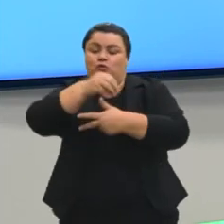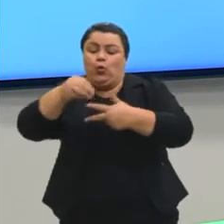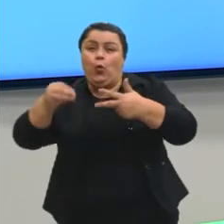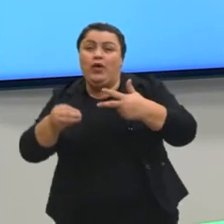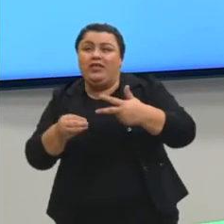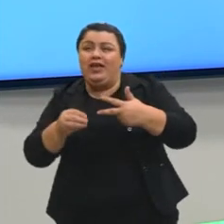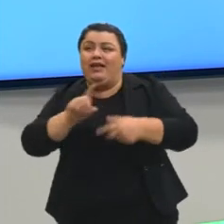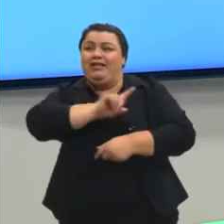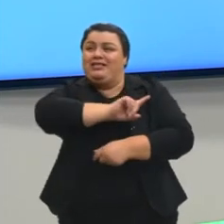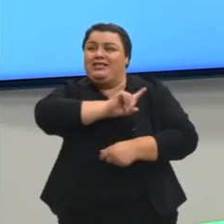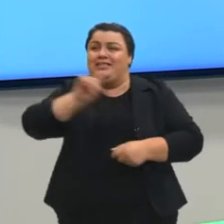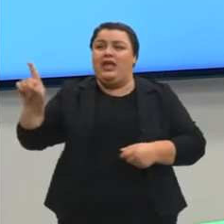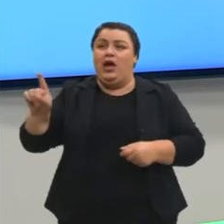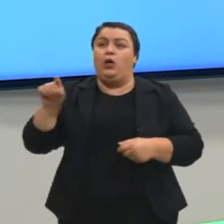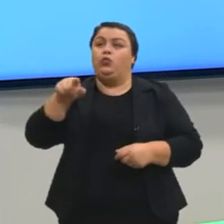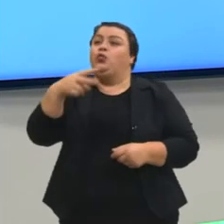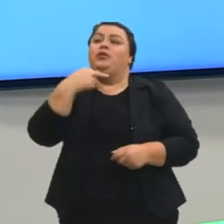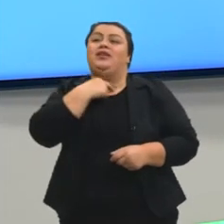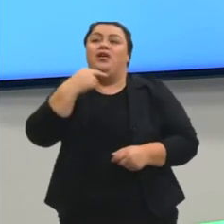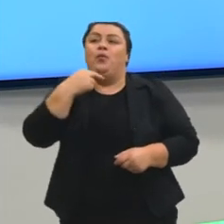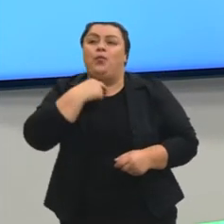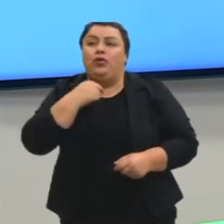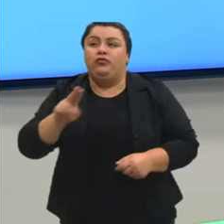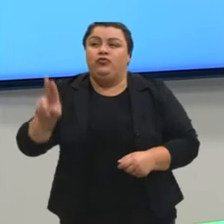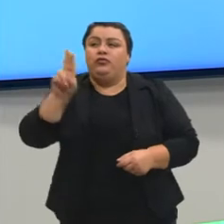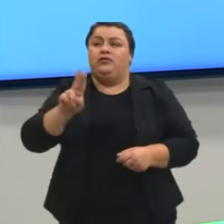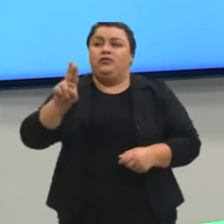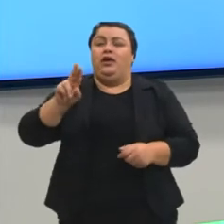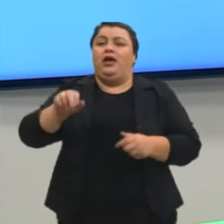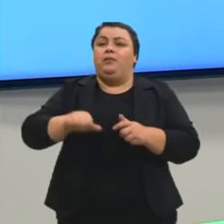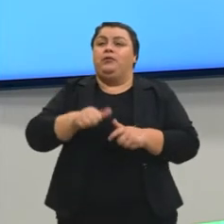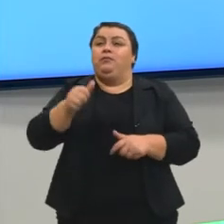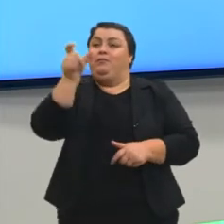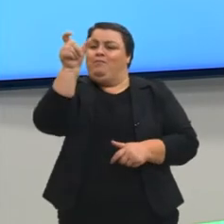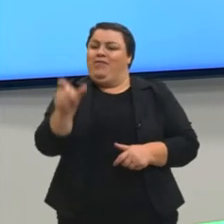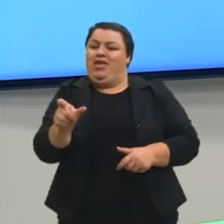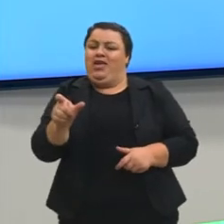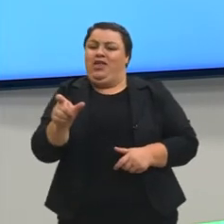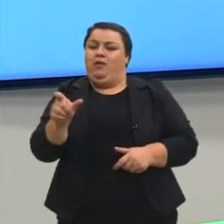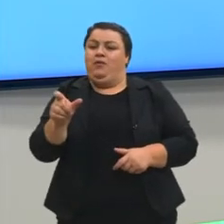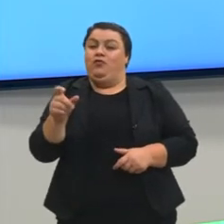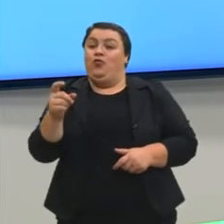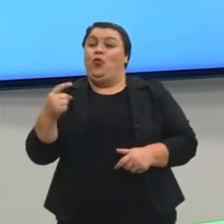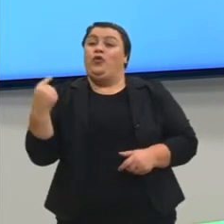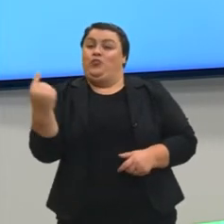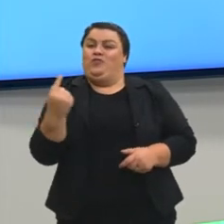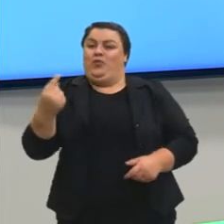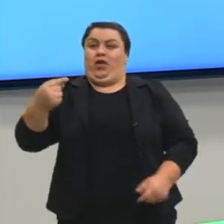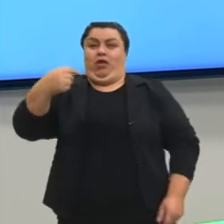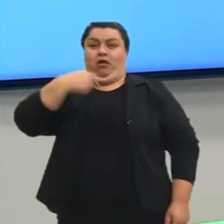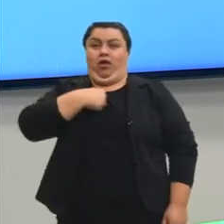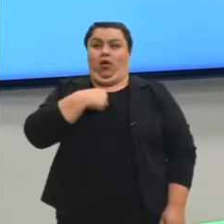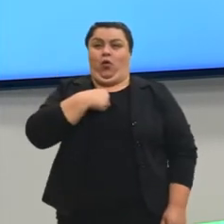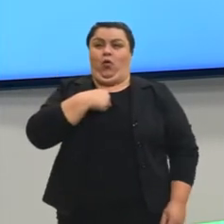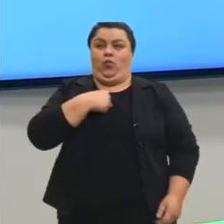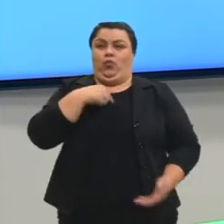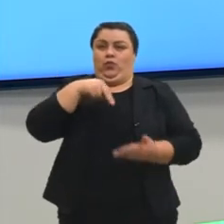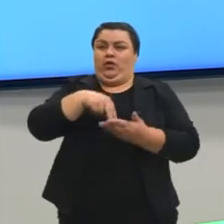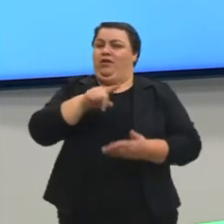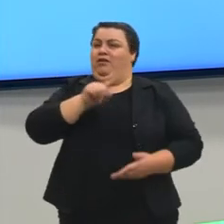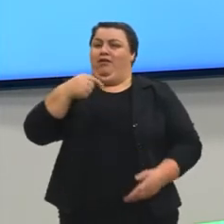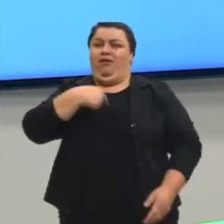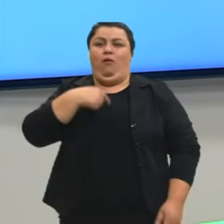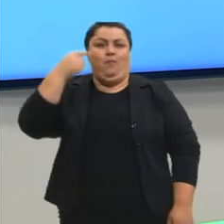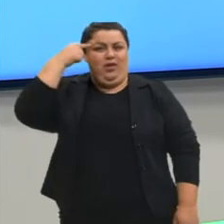não. Tu não pode usar a primeira pessoa do singular, eu. Eu não posso me posicionar dizendo, eu penso,